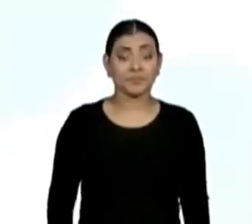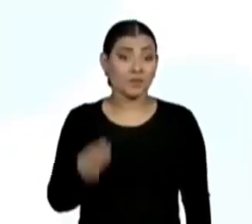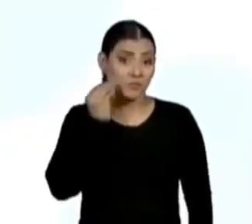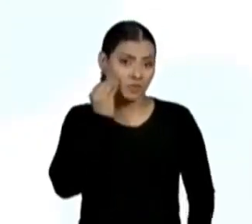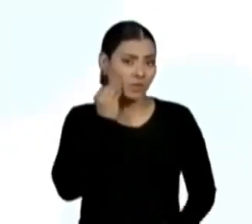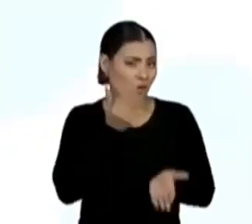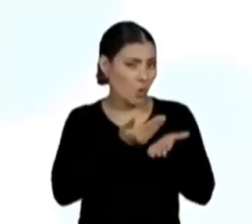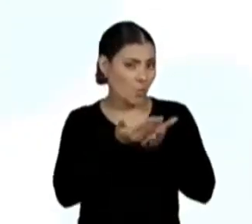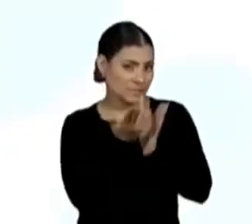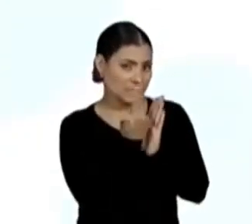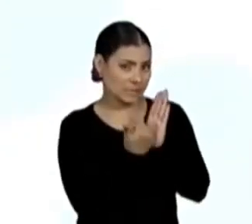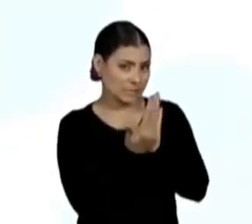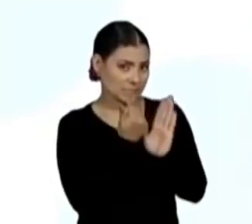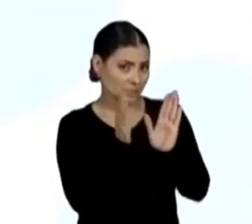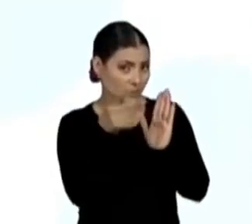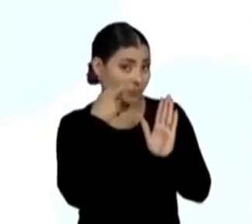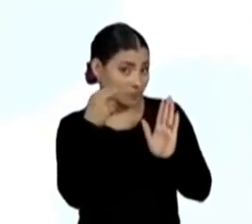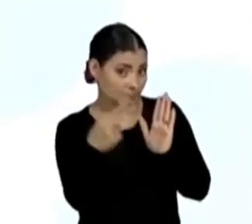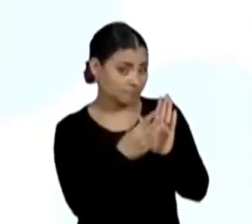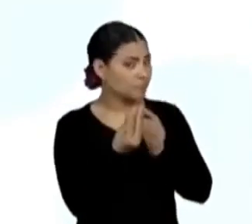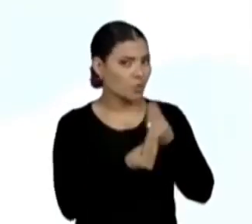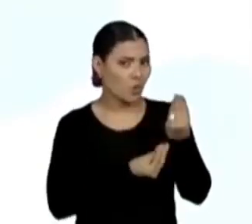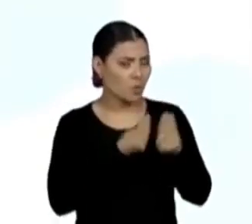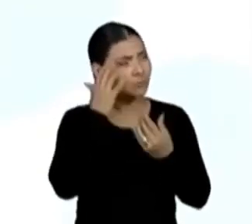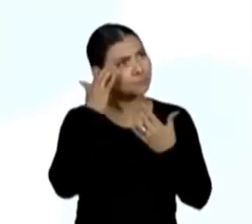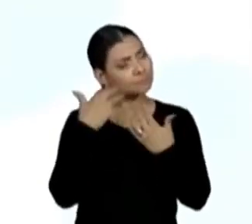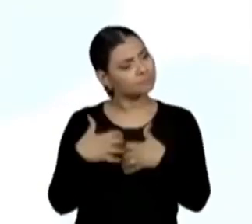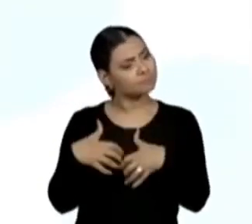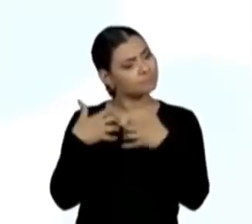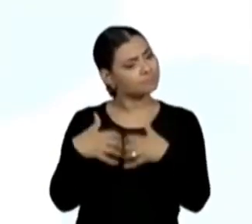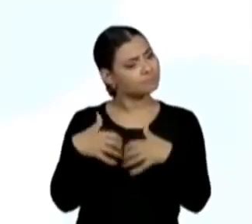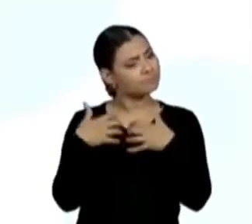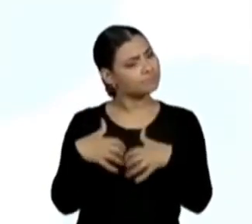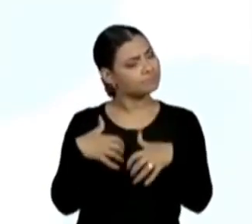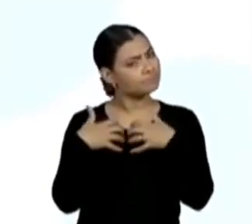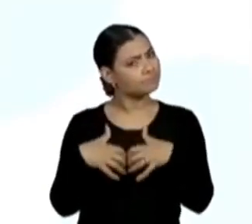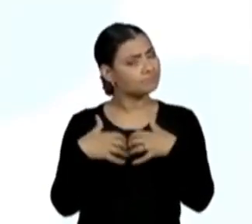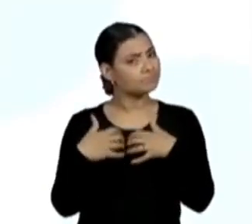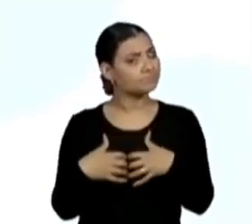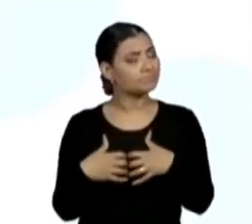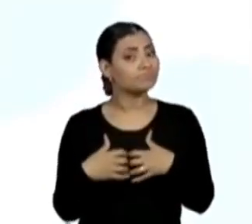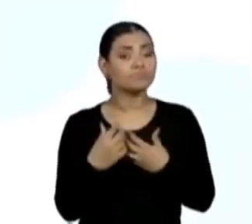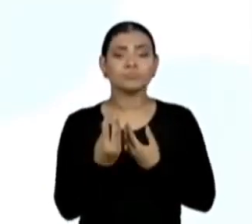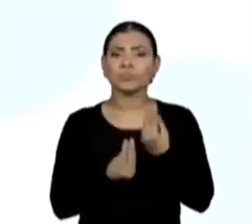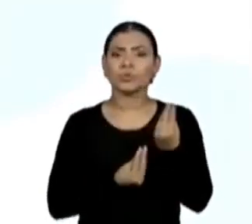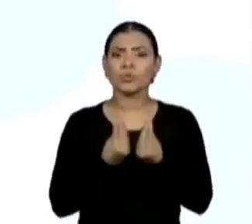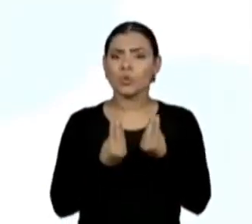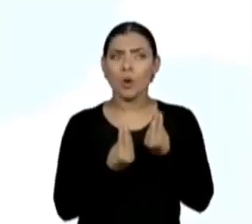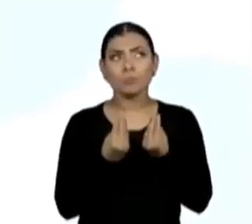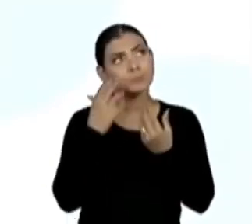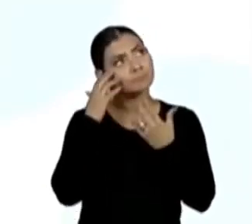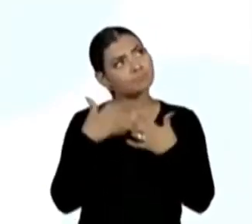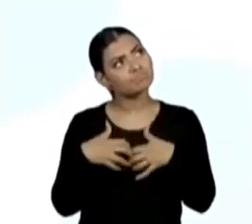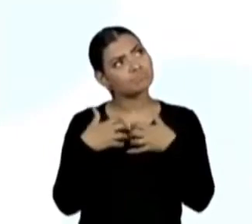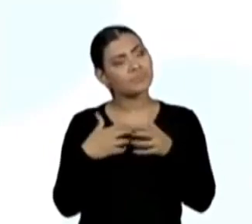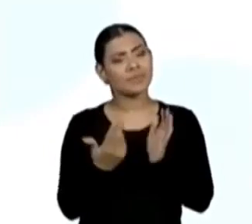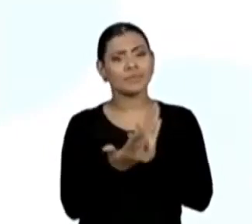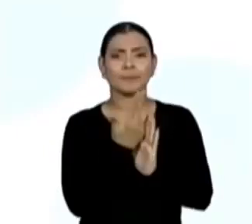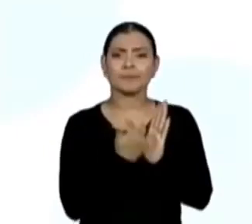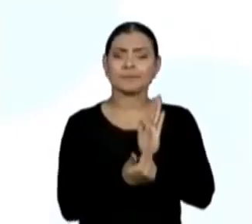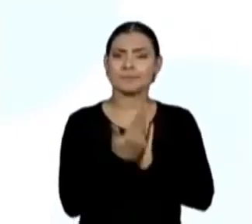iniciar aqui o meu desenho. Vou pensar. No que eu devo pensar para fazer uma planificação?